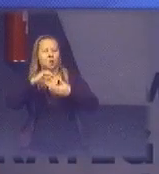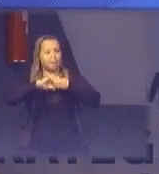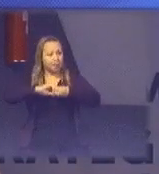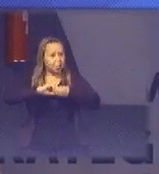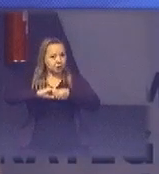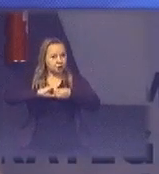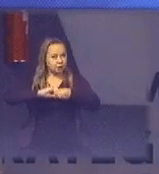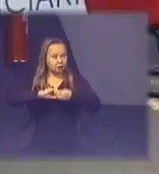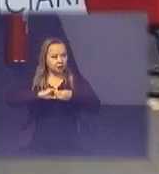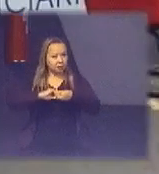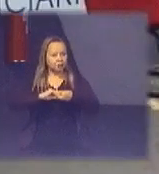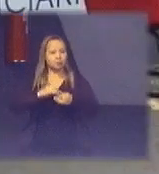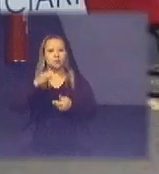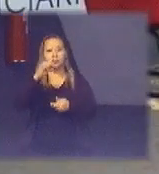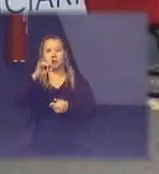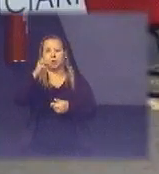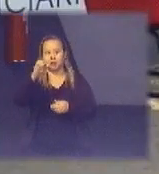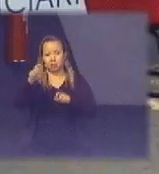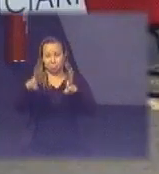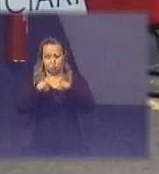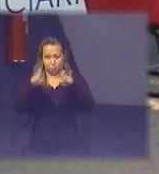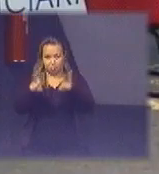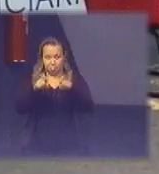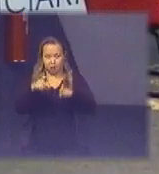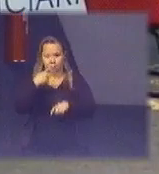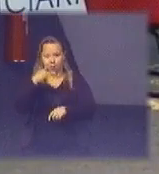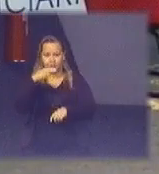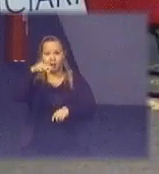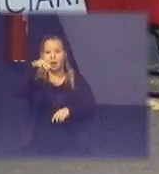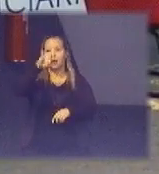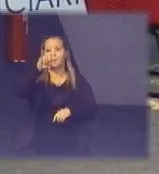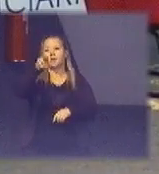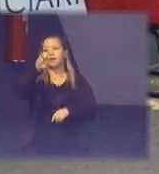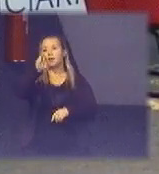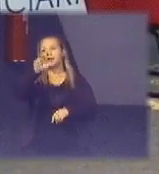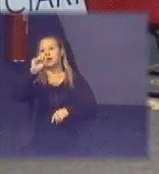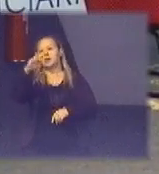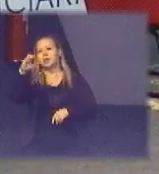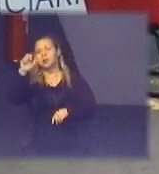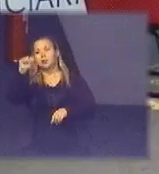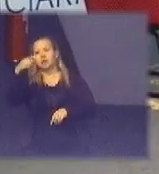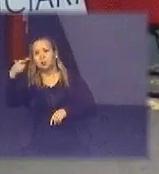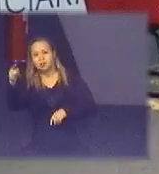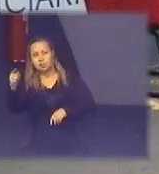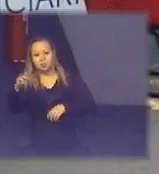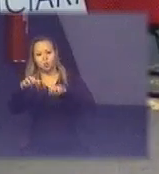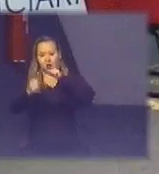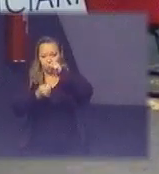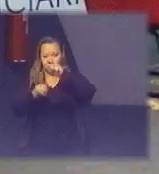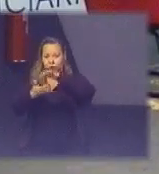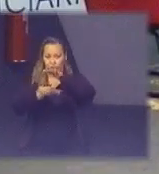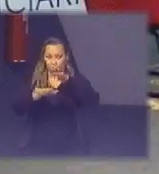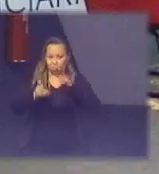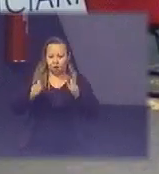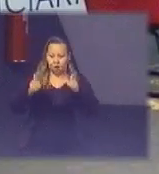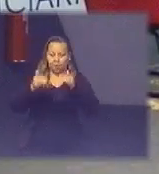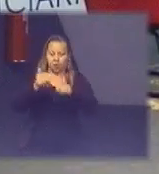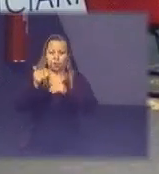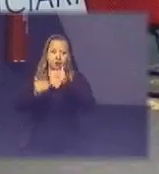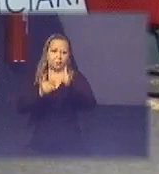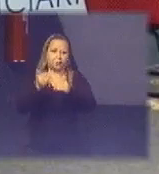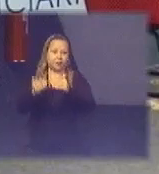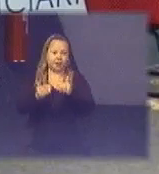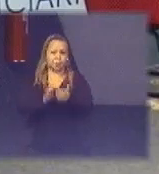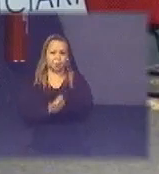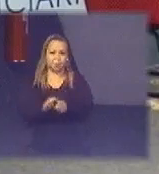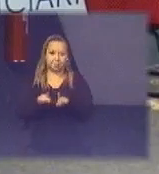engenharia da computação a mineração sustentável e a mineração urbana então como focos de desenvolvimento passa mais